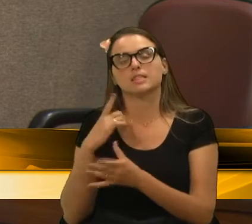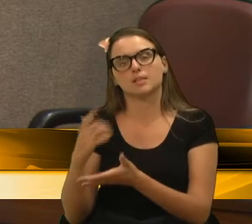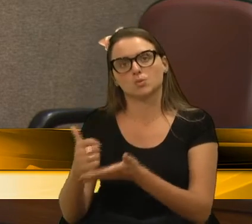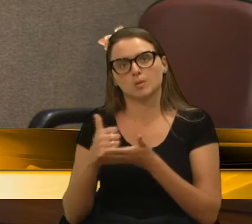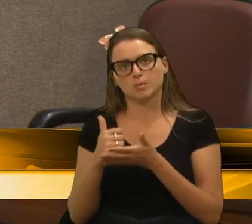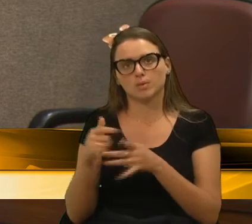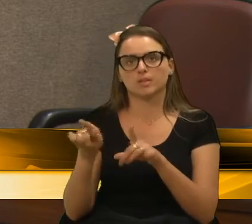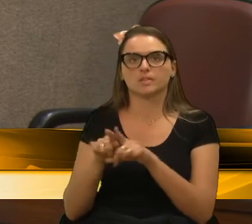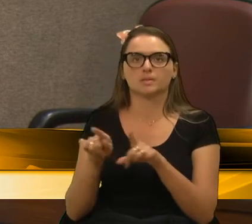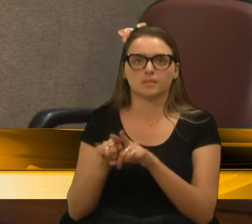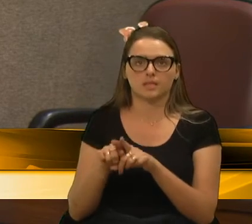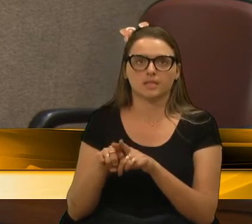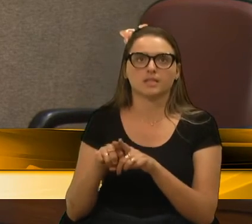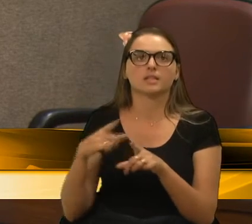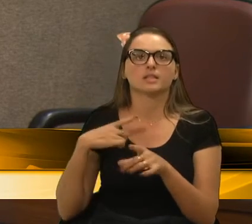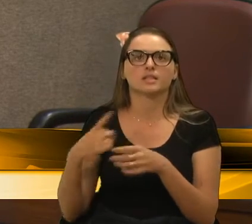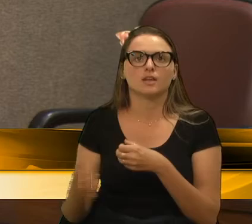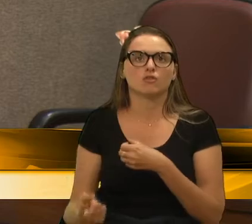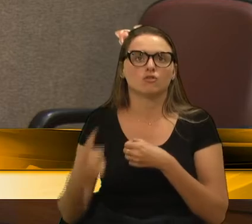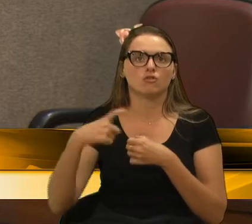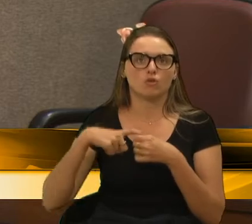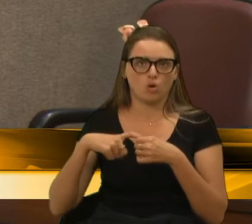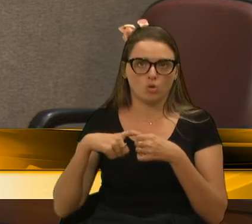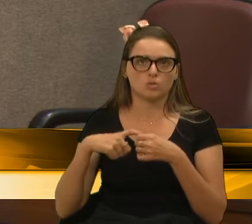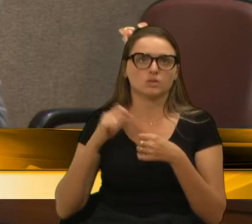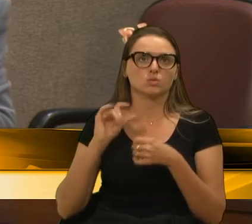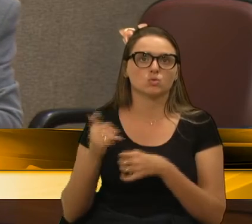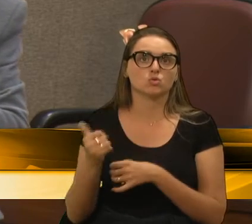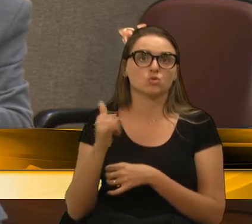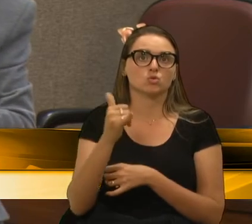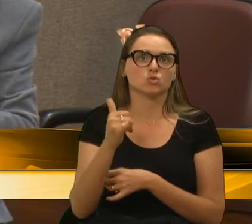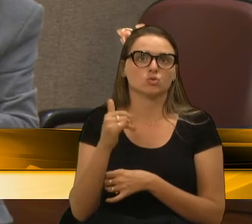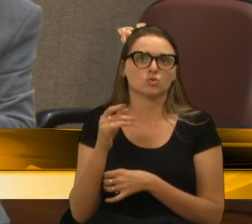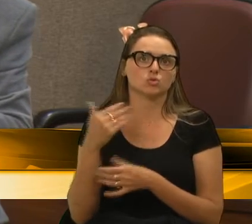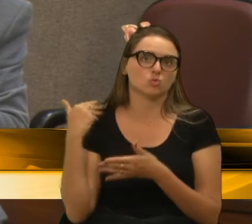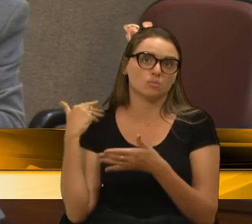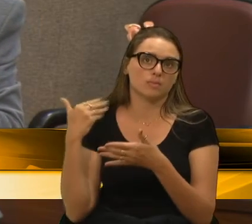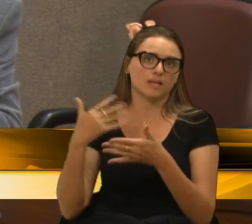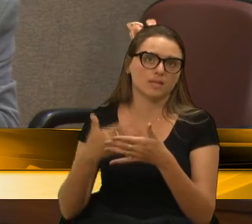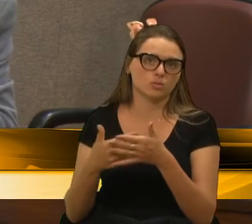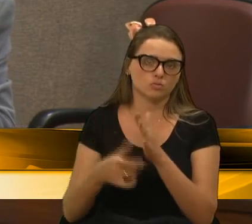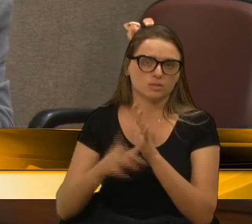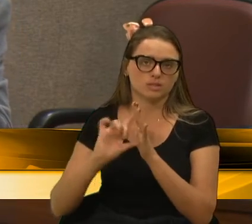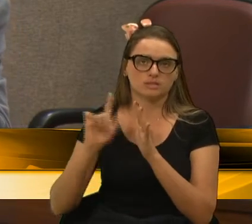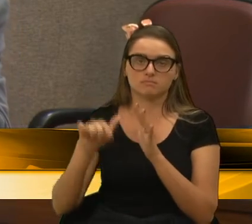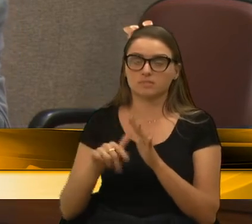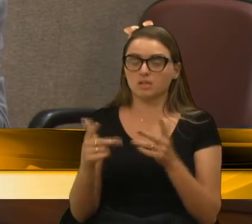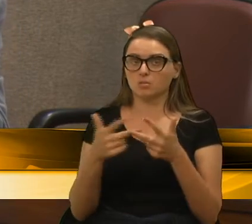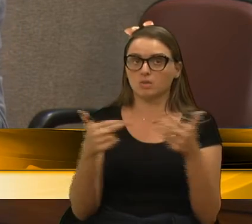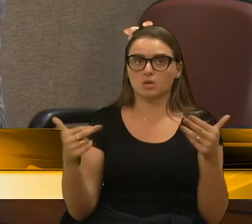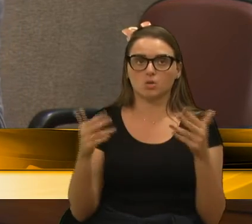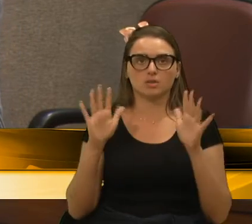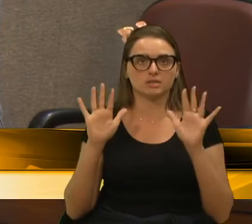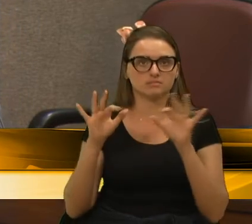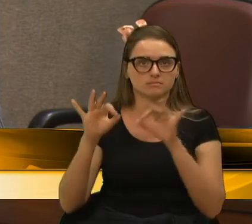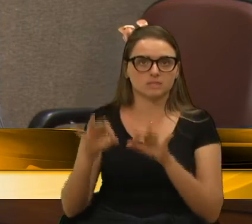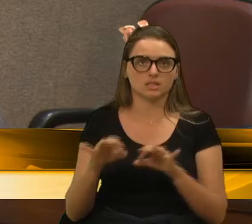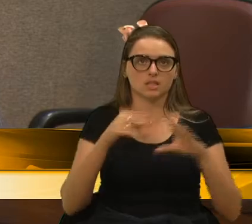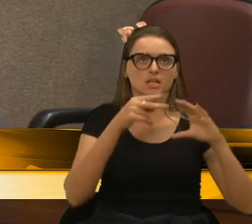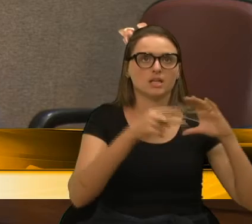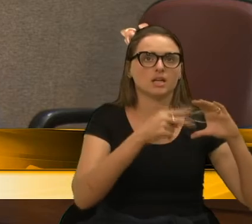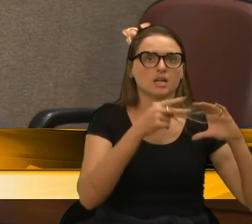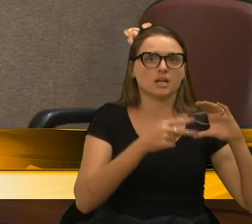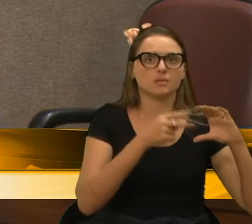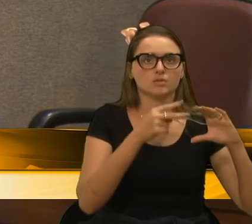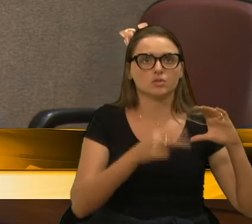possivelmente sim retroativo, inclusive com juros. Então é uma questão muito tranquila. A Câmara de Vereadores hoje,